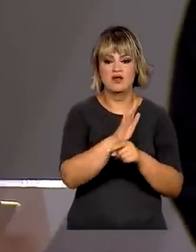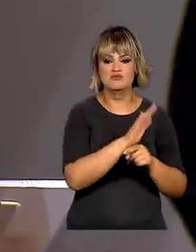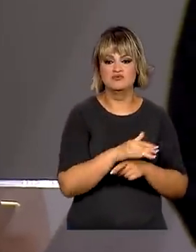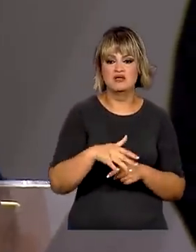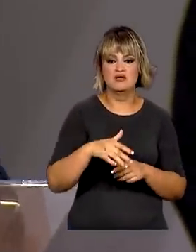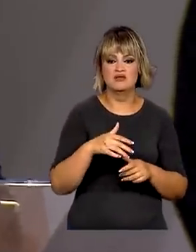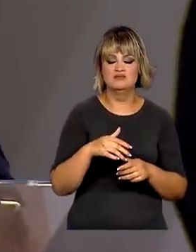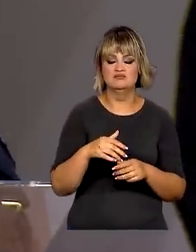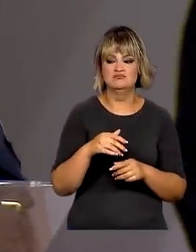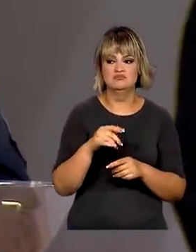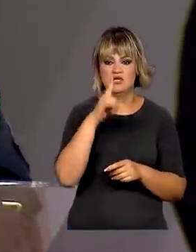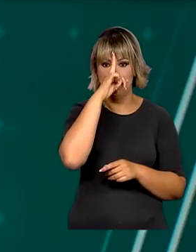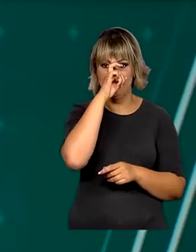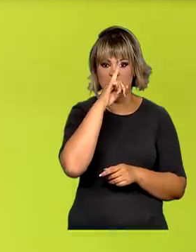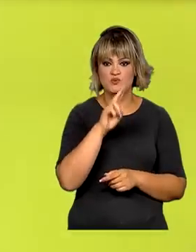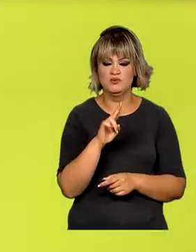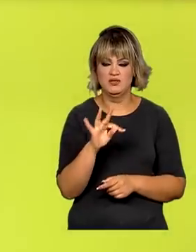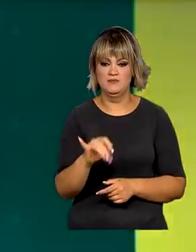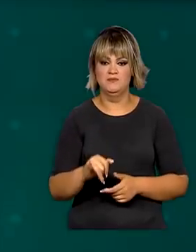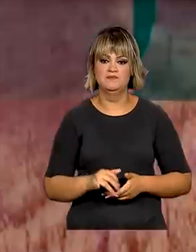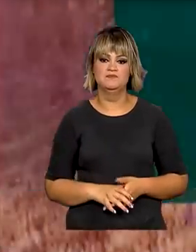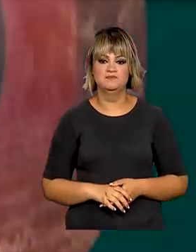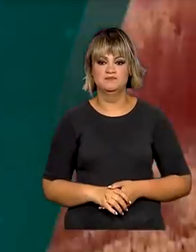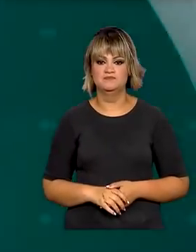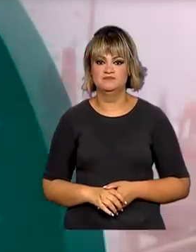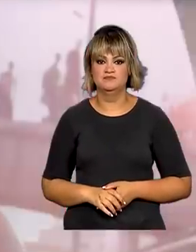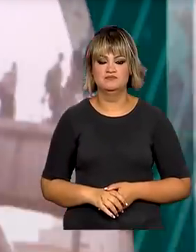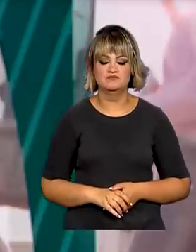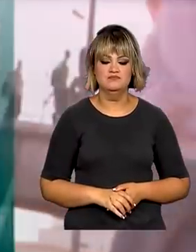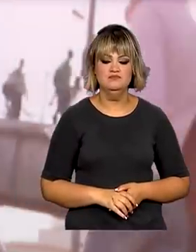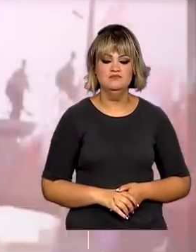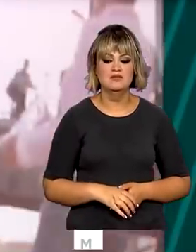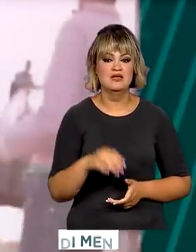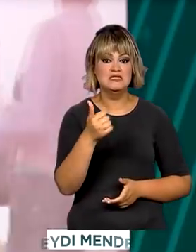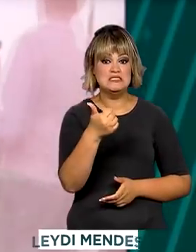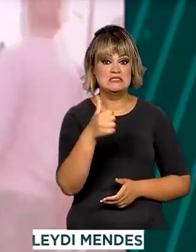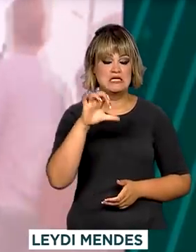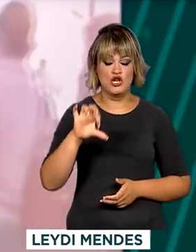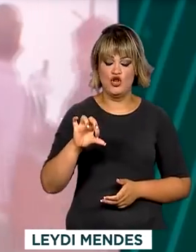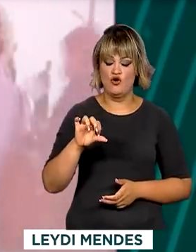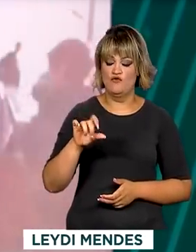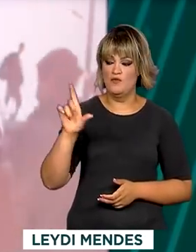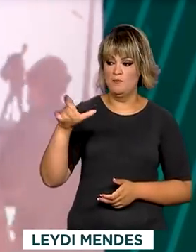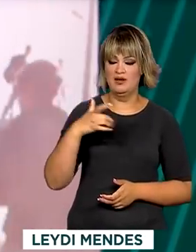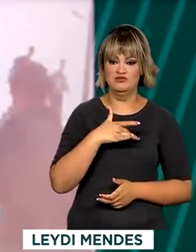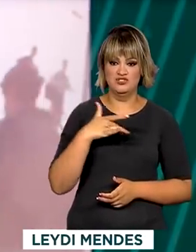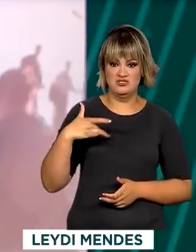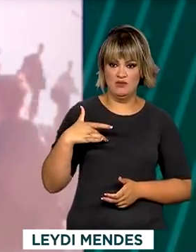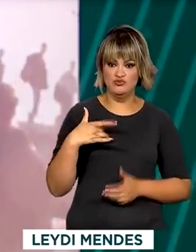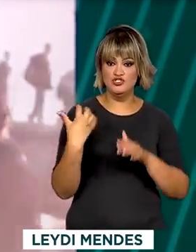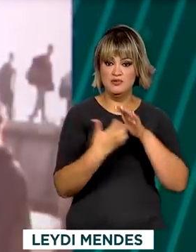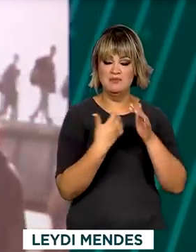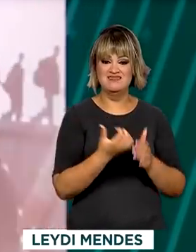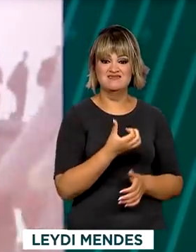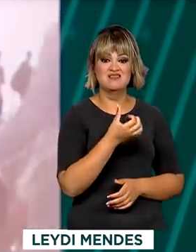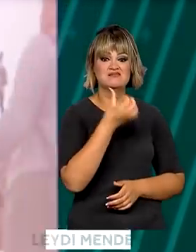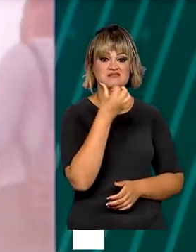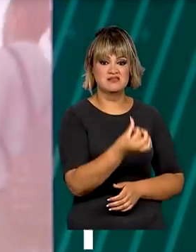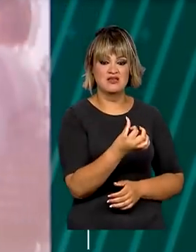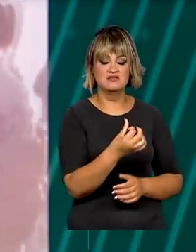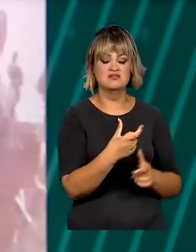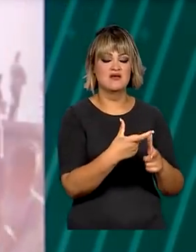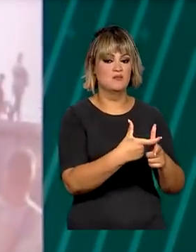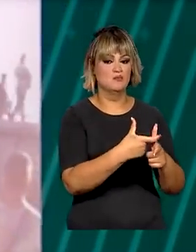aeromédico através de UTI. Dezenove planos de saúde de seis operadoras vão ter a venda